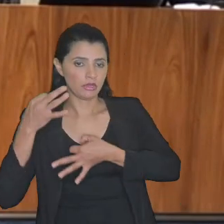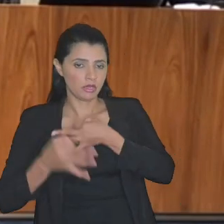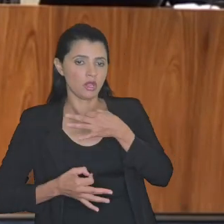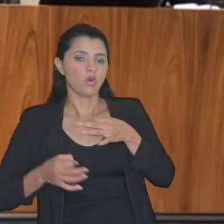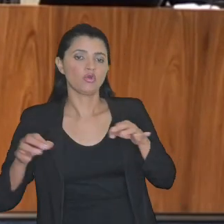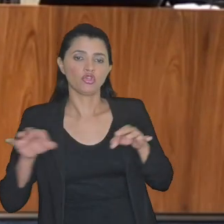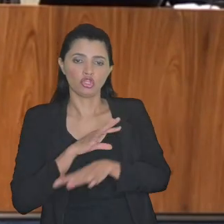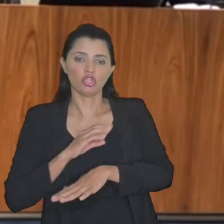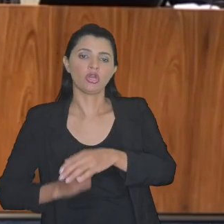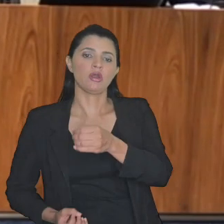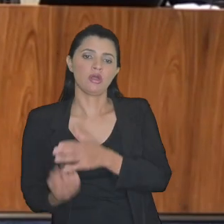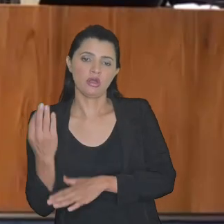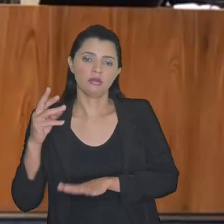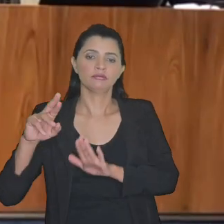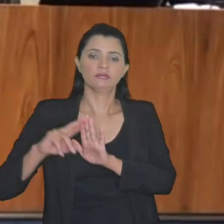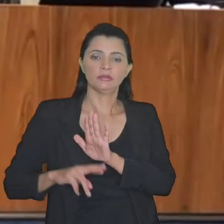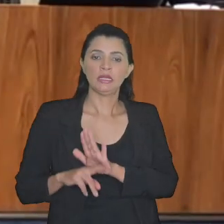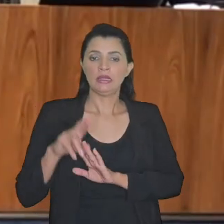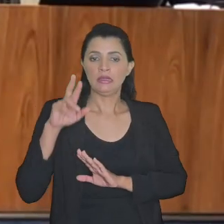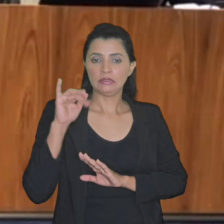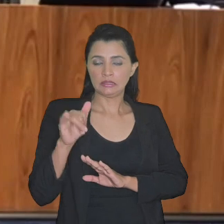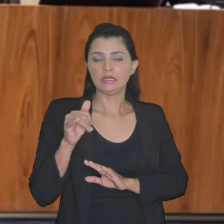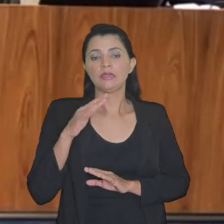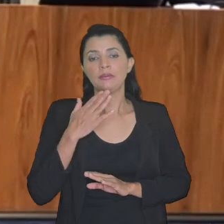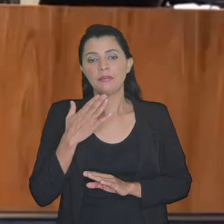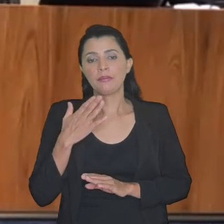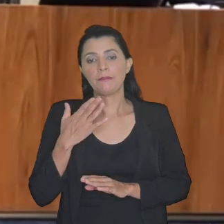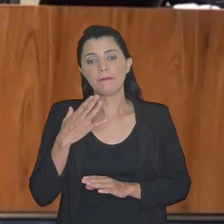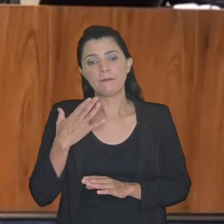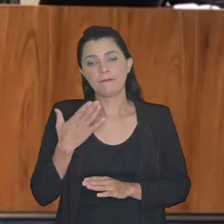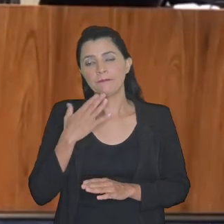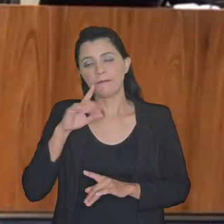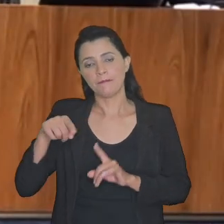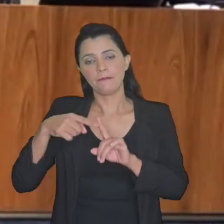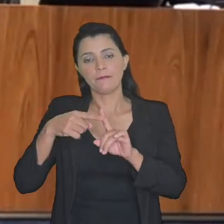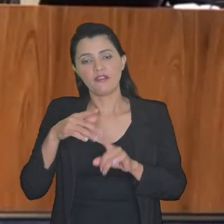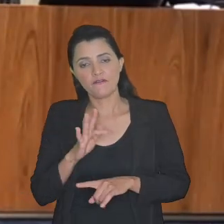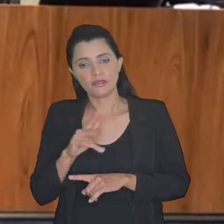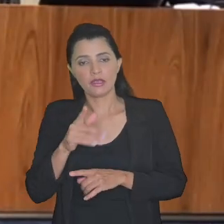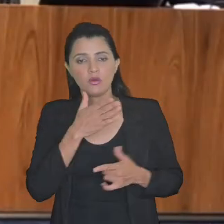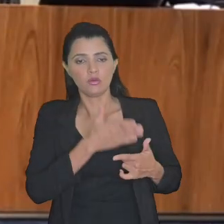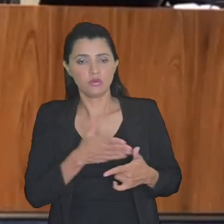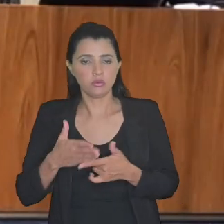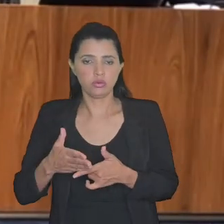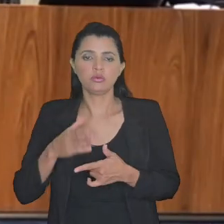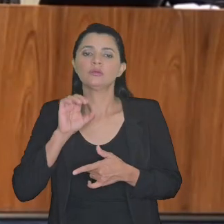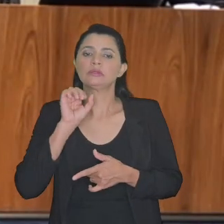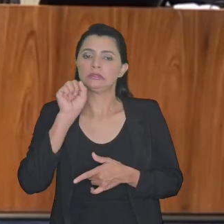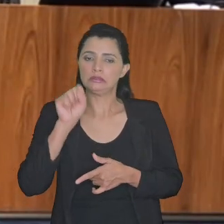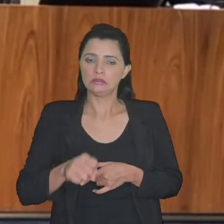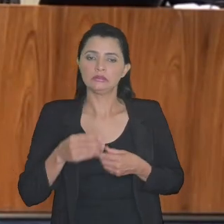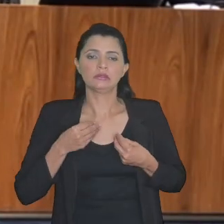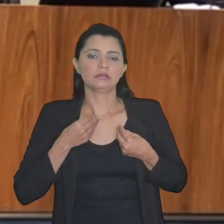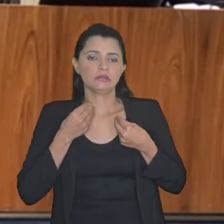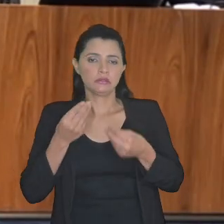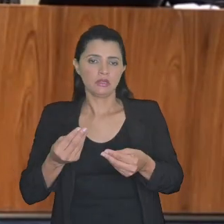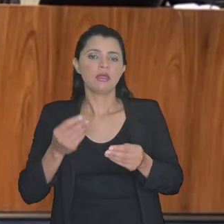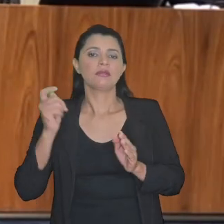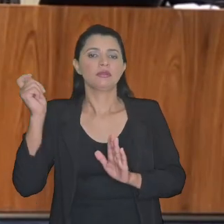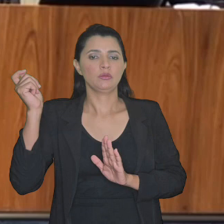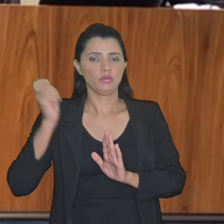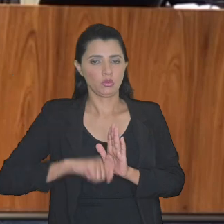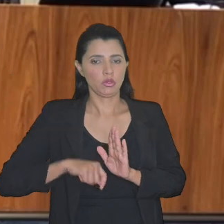posicionamento já institucionalizado de que no caso de benefício fiscal de parcelamento o valor deve ser sim